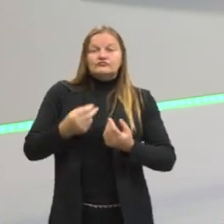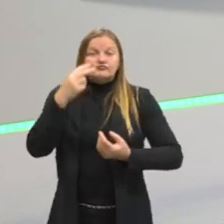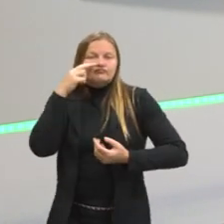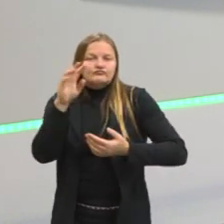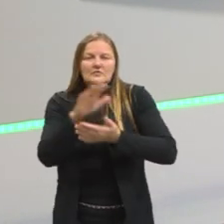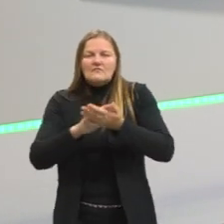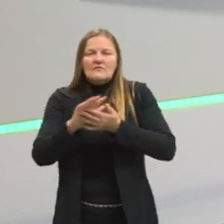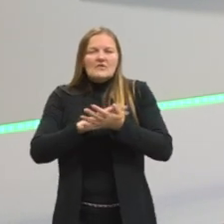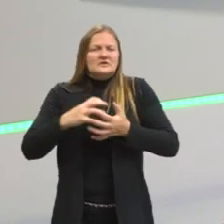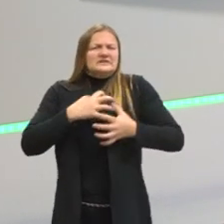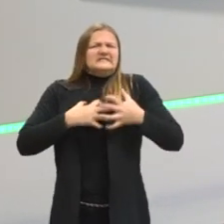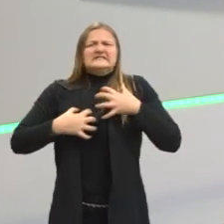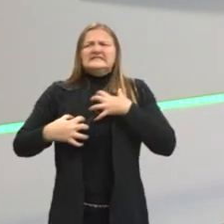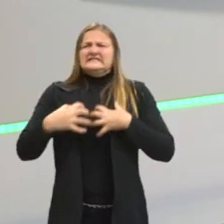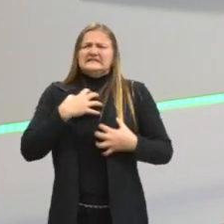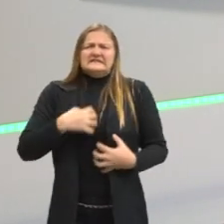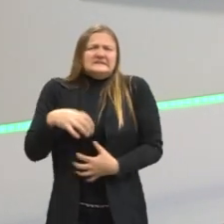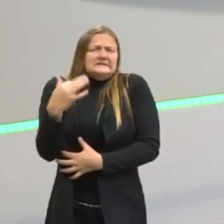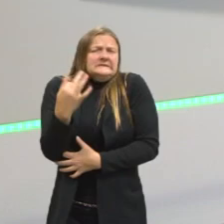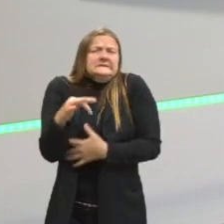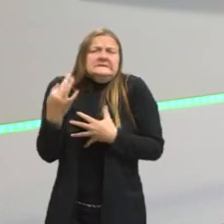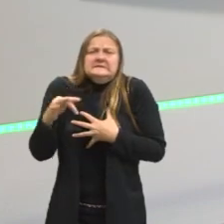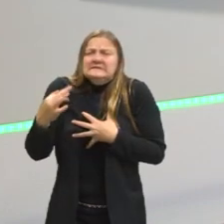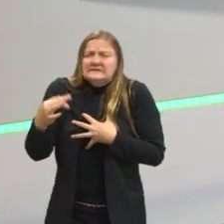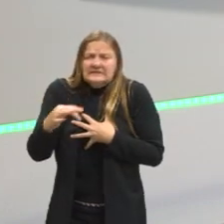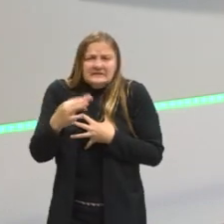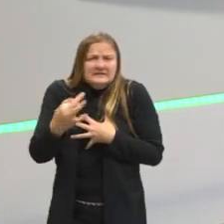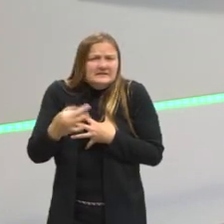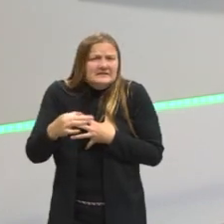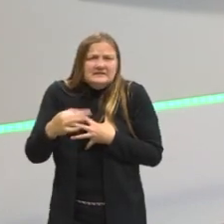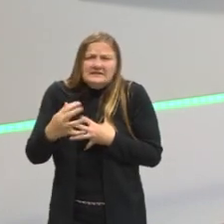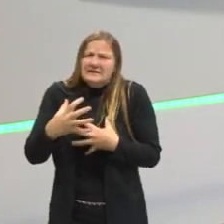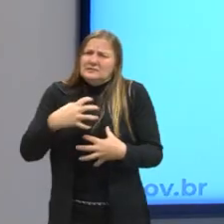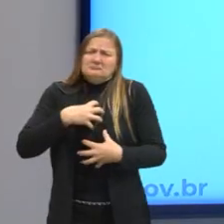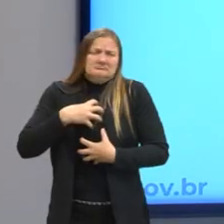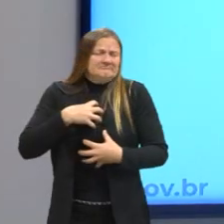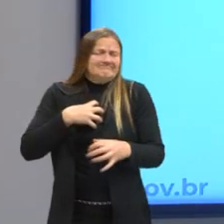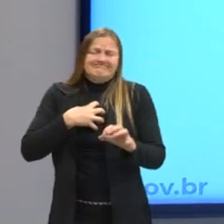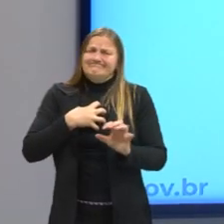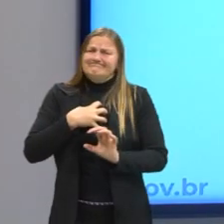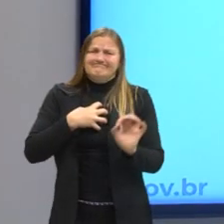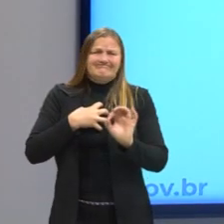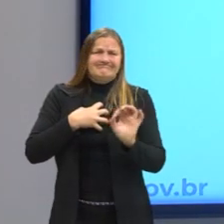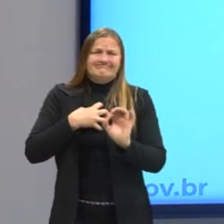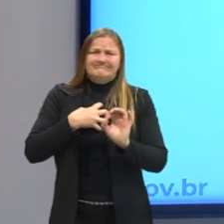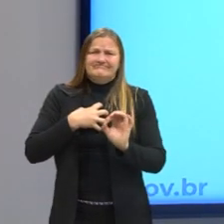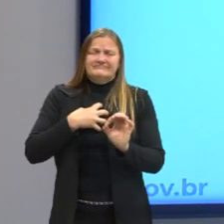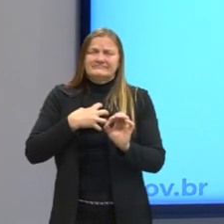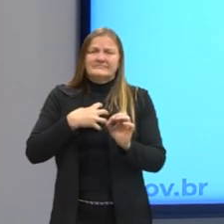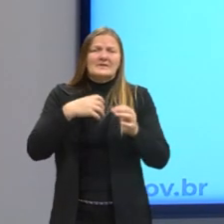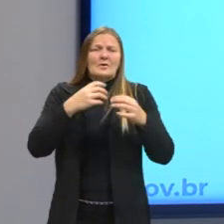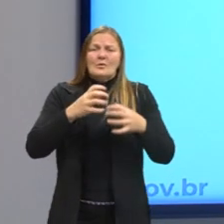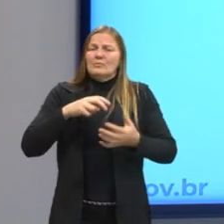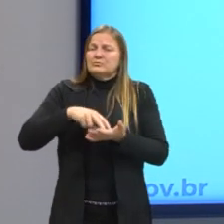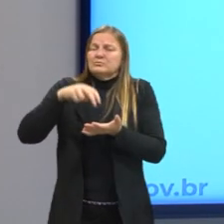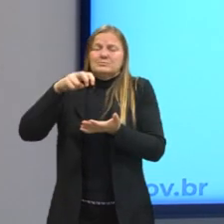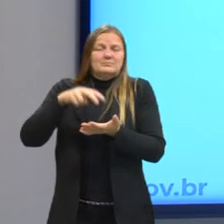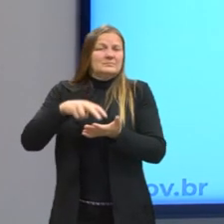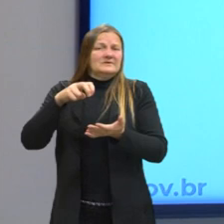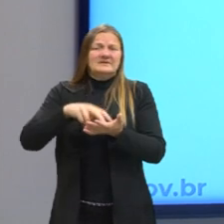ferida que dói e não se sente. É um contentamento